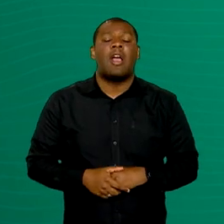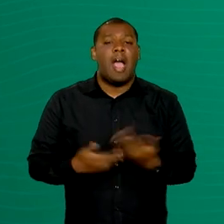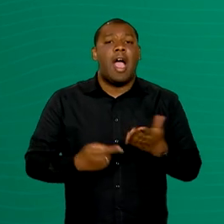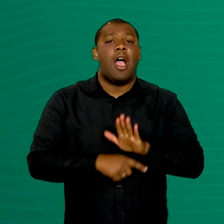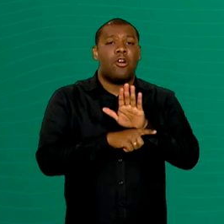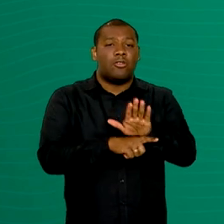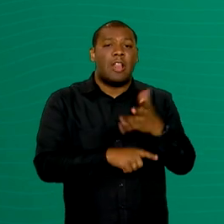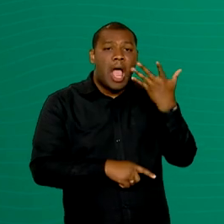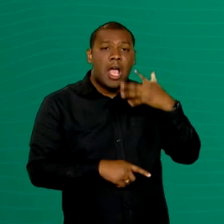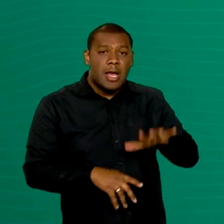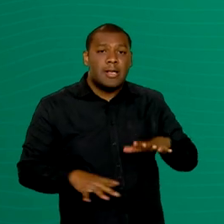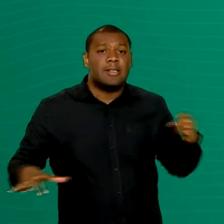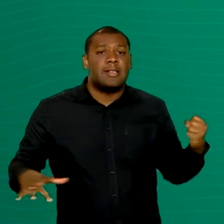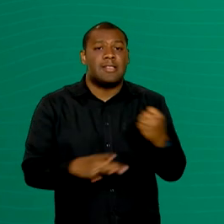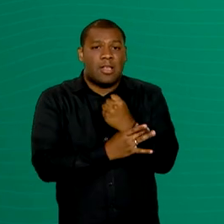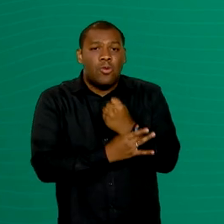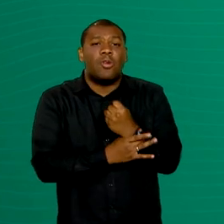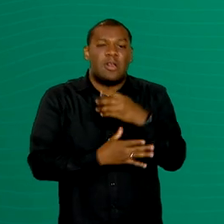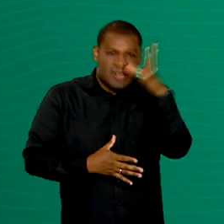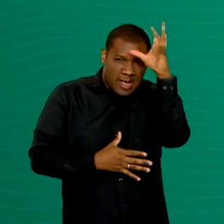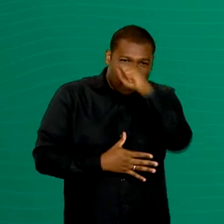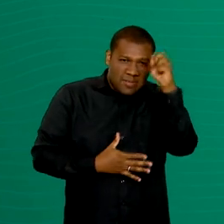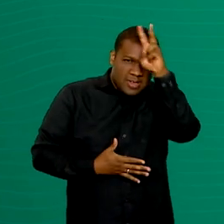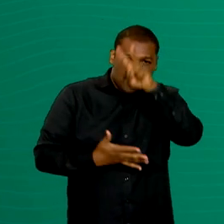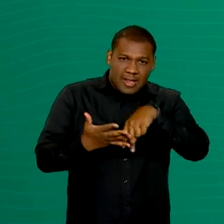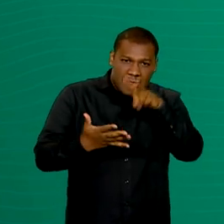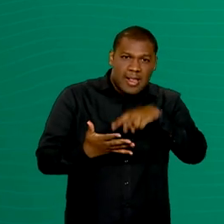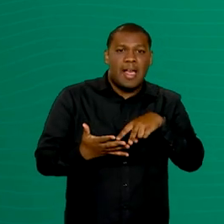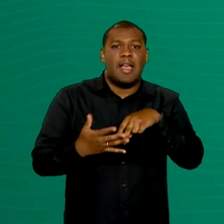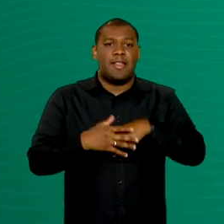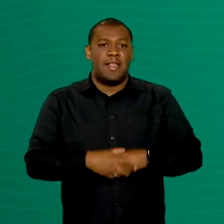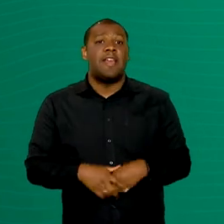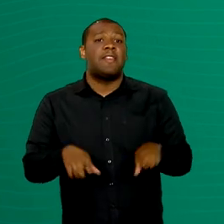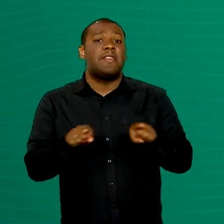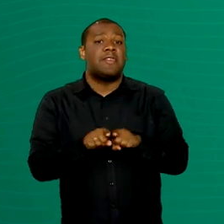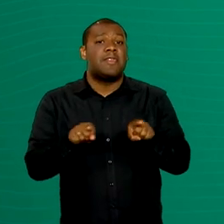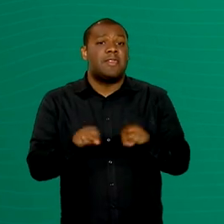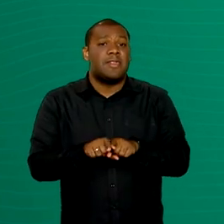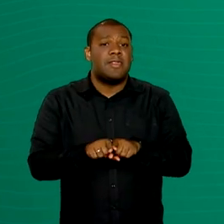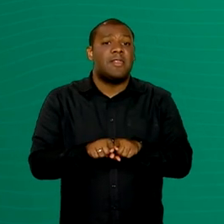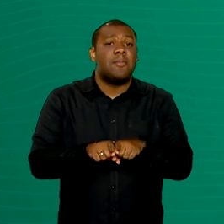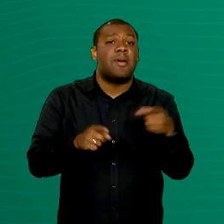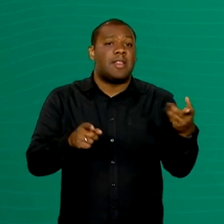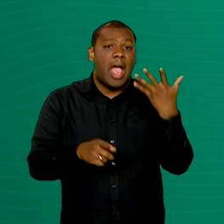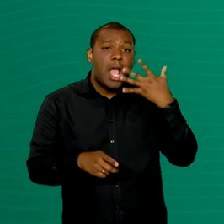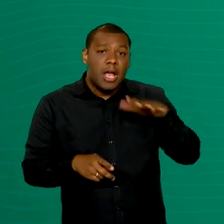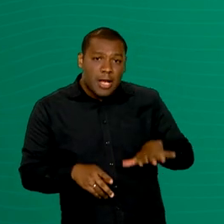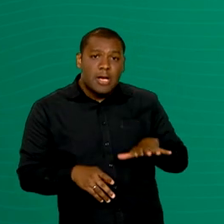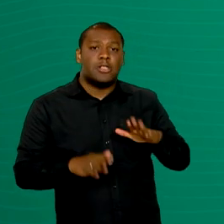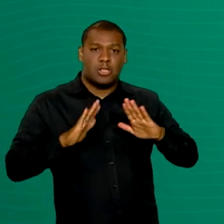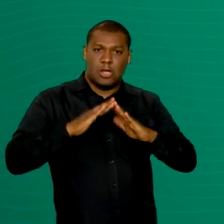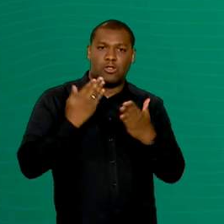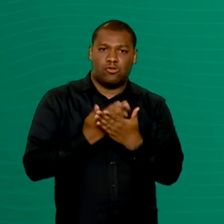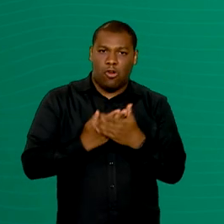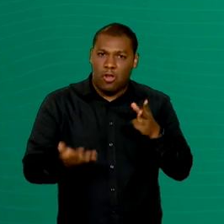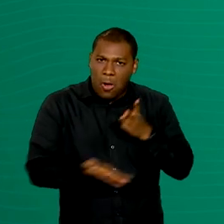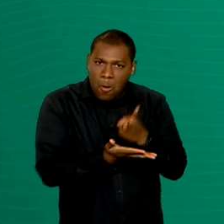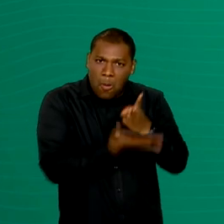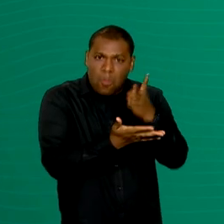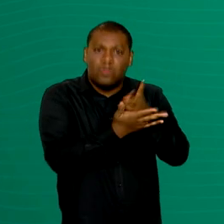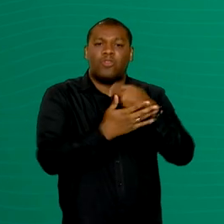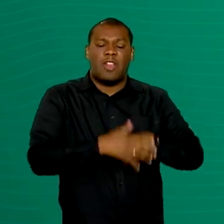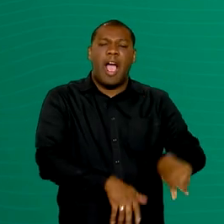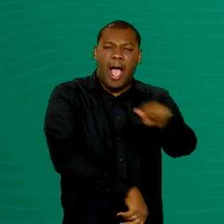nossas crianças estejam alfabetizadas é enfrentar os altos índices de abandono e evasão escolar, contribuindo para que nossos estudantes